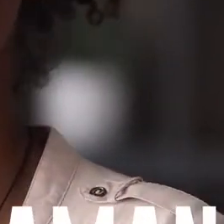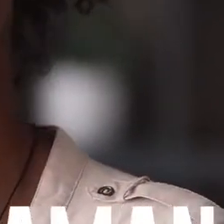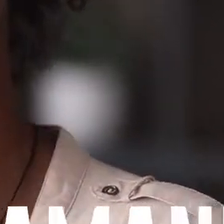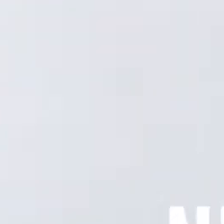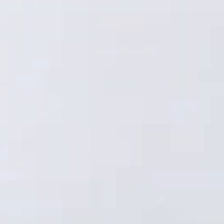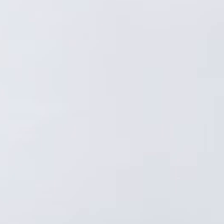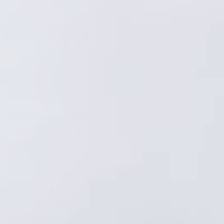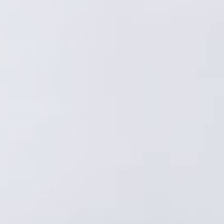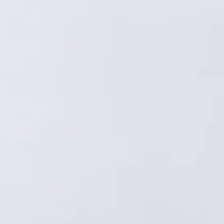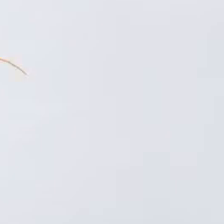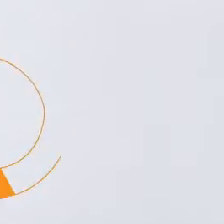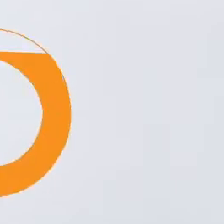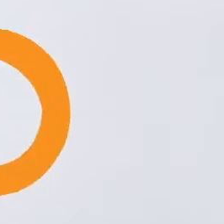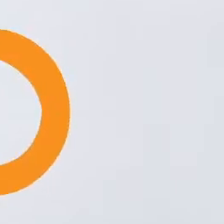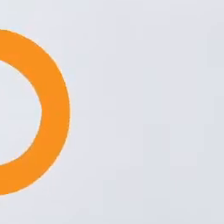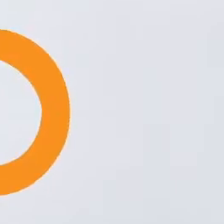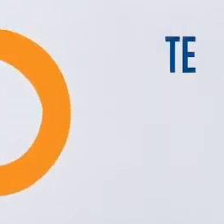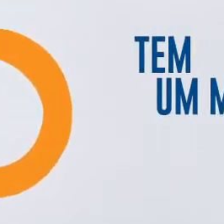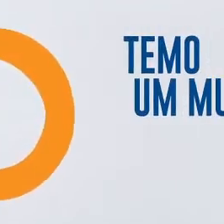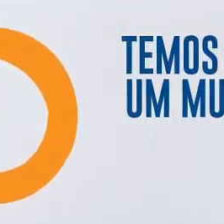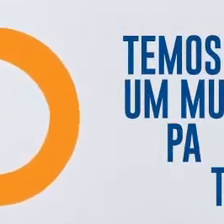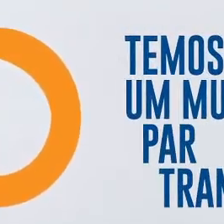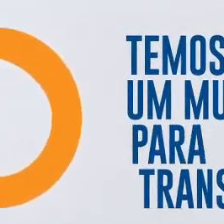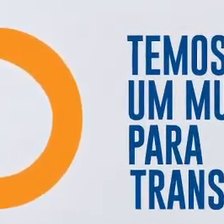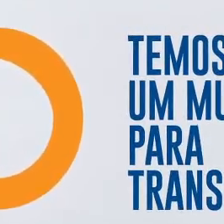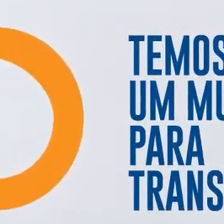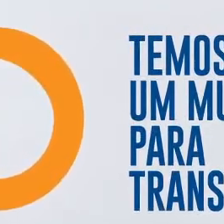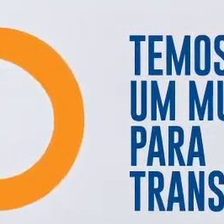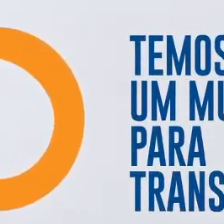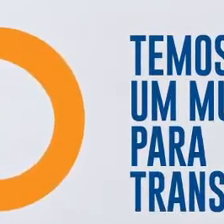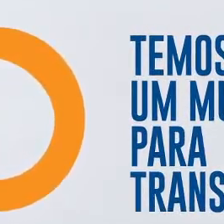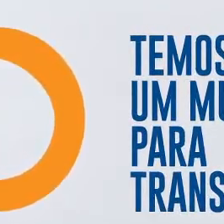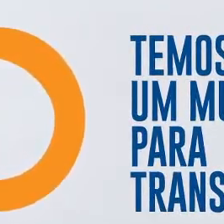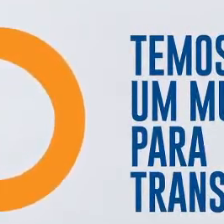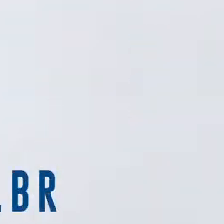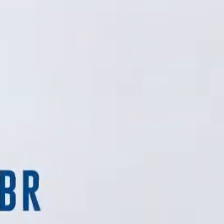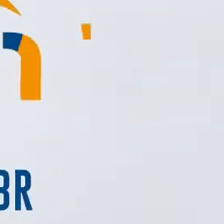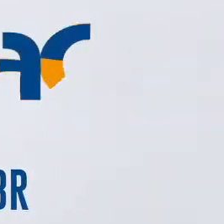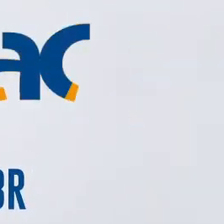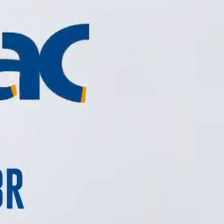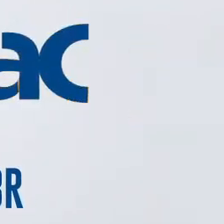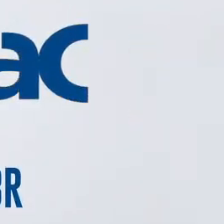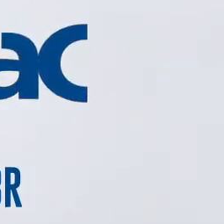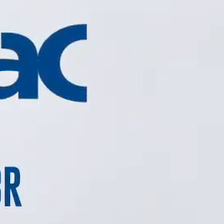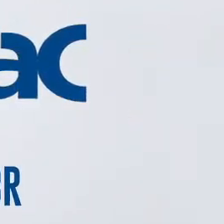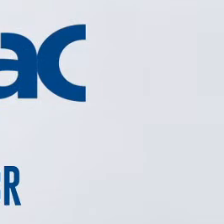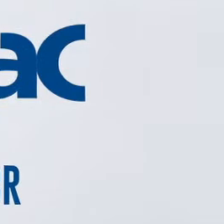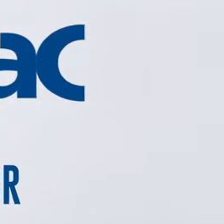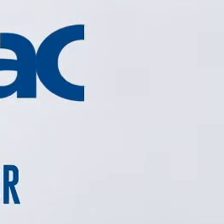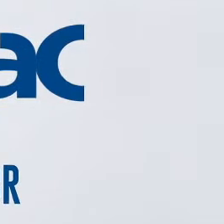amanhã. SENAC 75 anos. Temos um mundo para transformar.